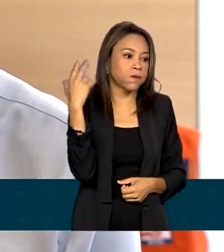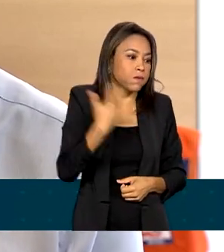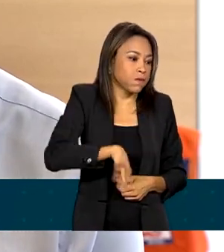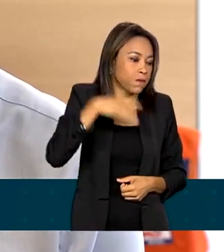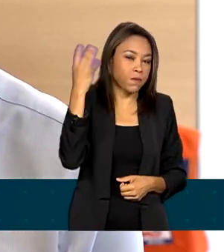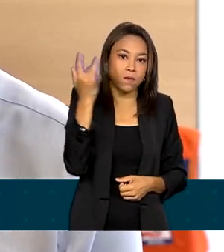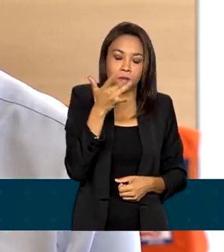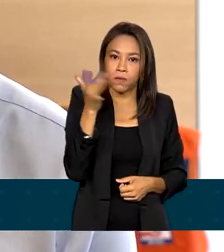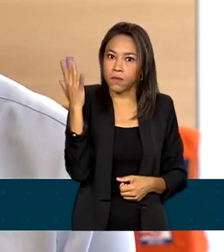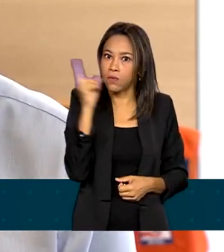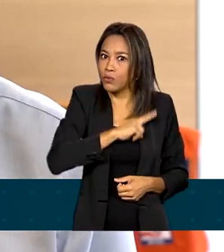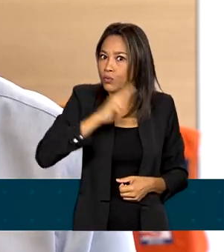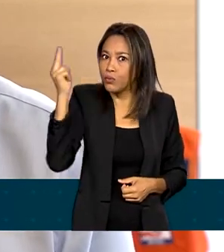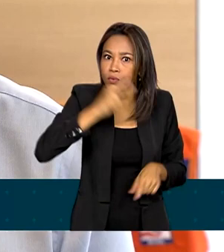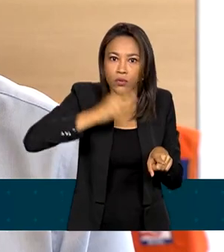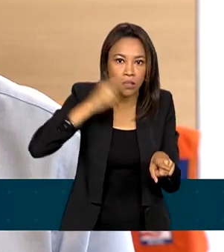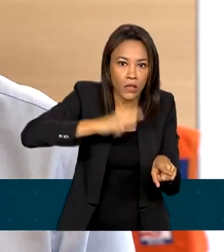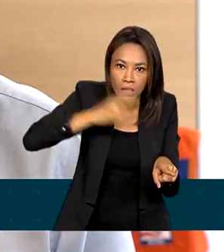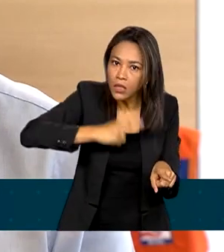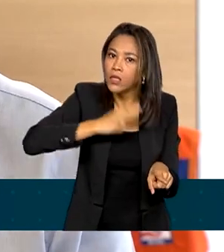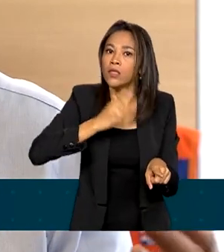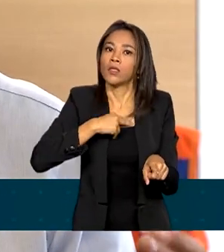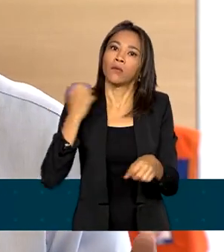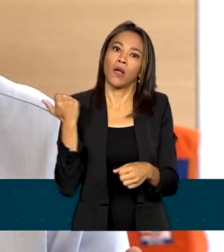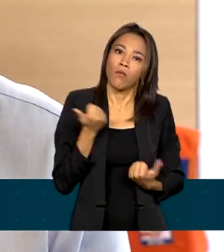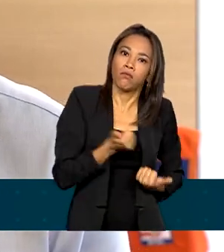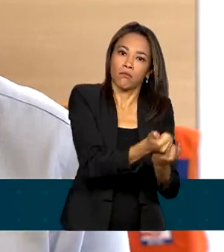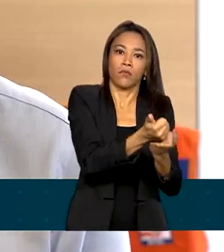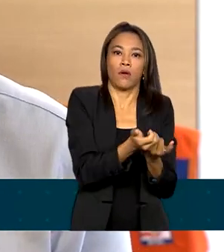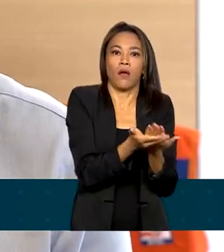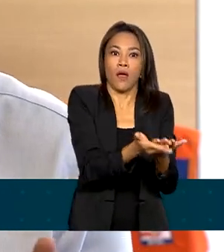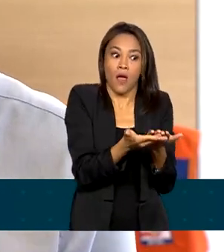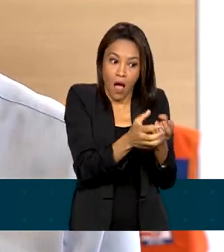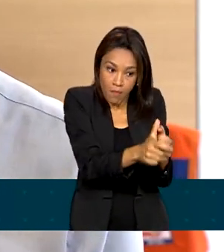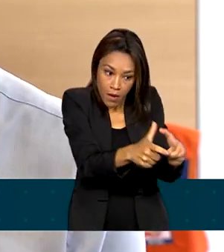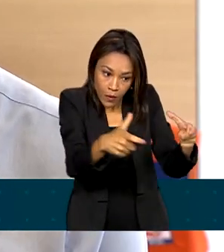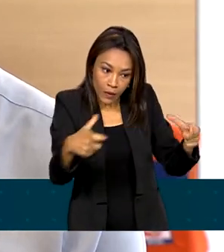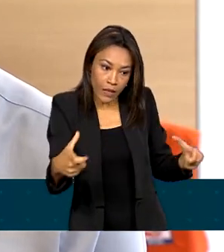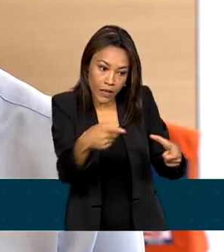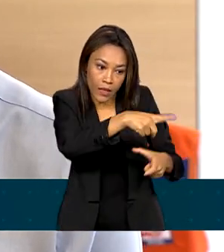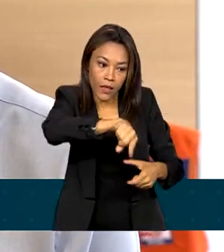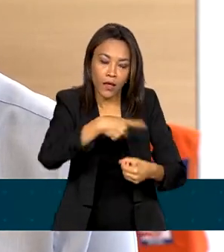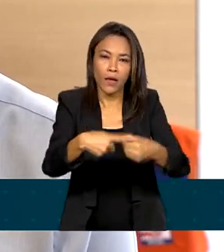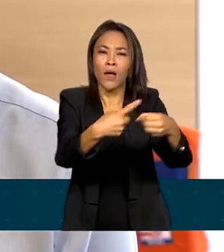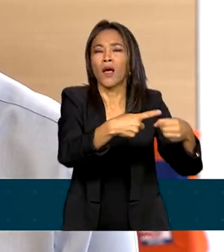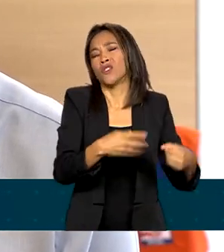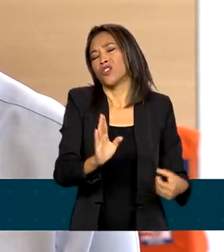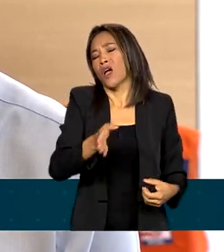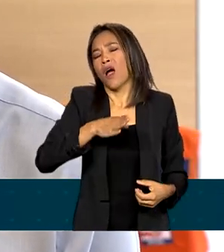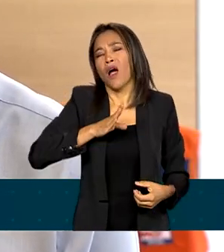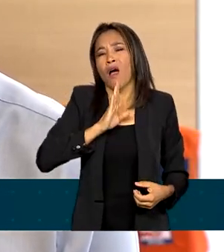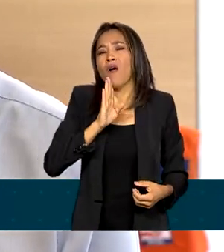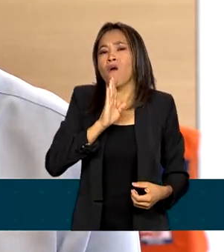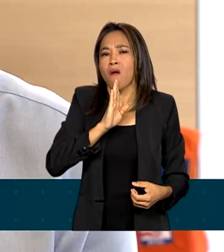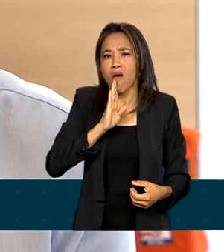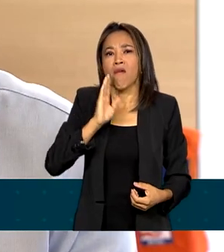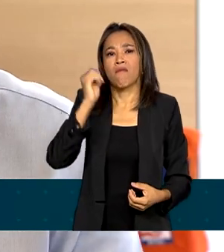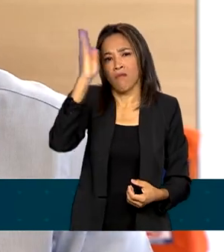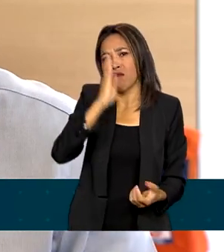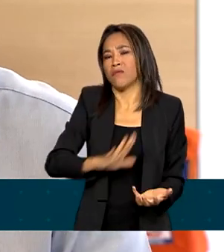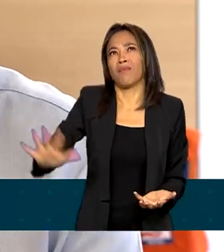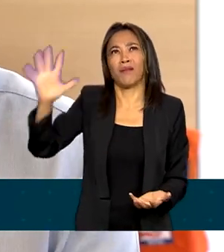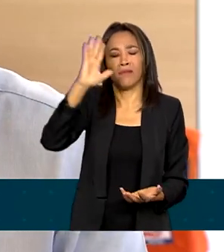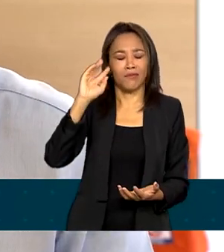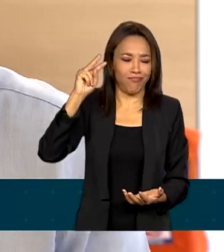decretada pelos municípios e a grande maioria deles já reconhecidas nacionalmente, essa emergência. Já